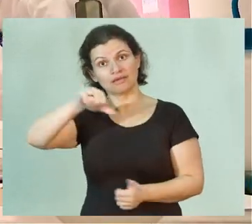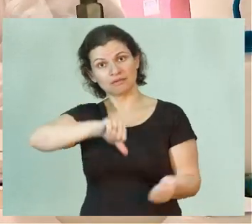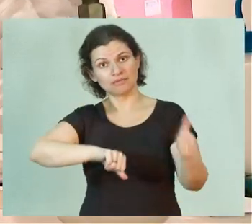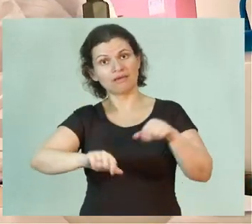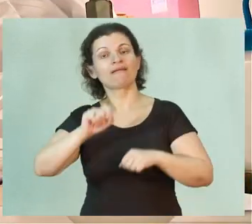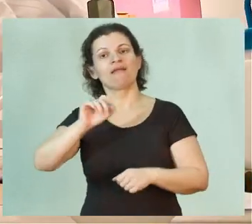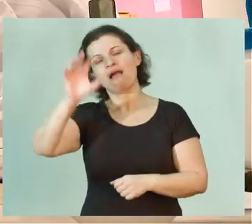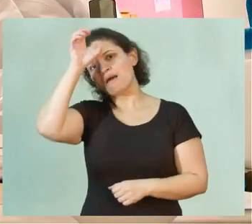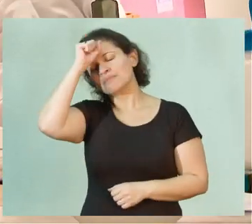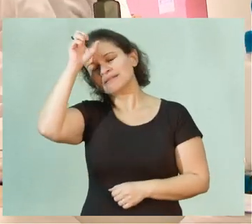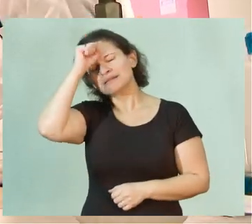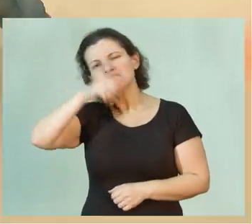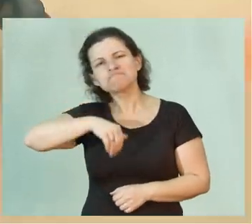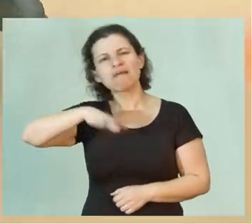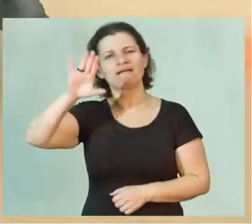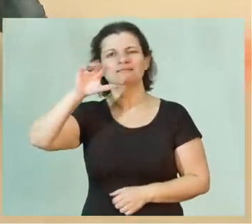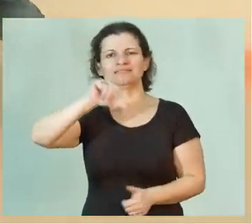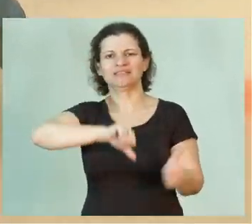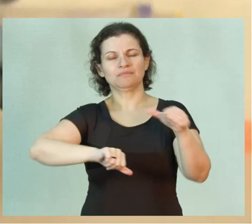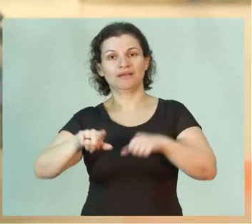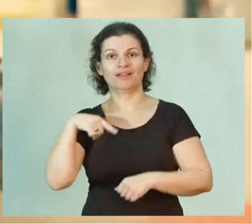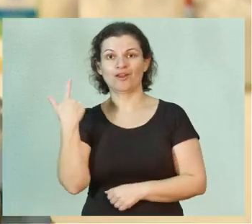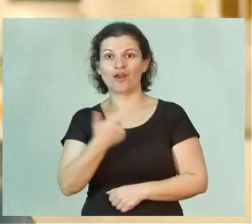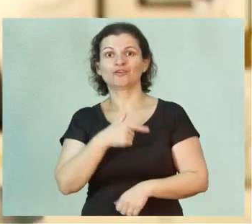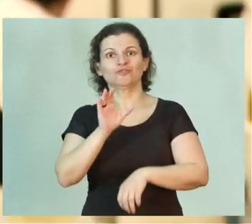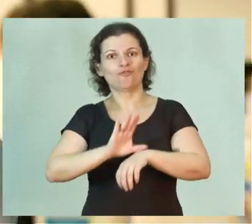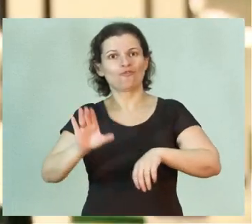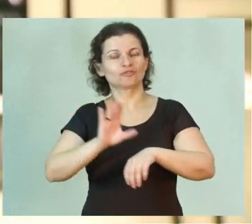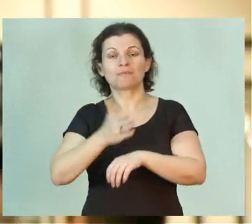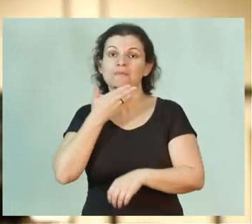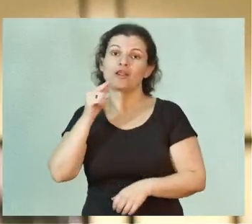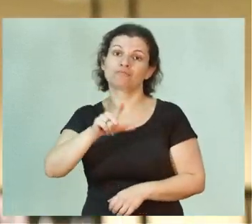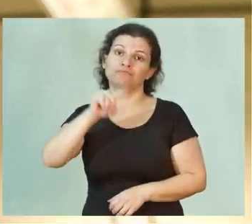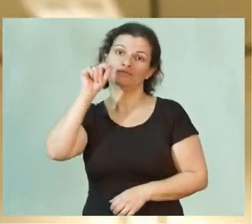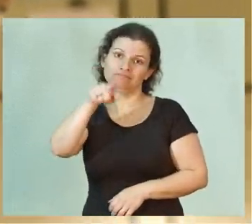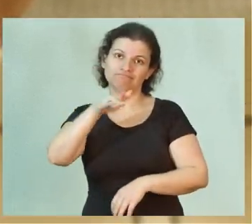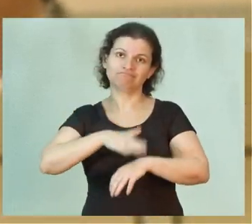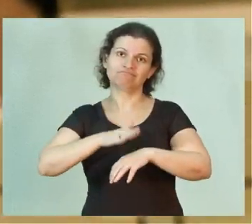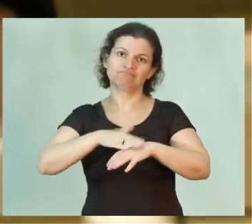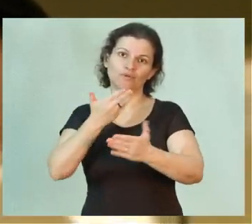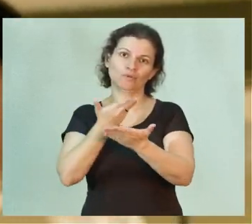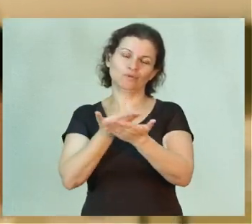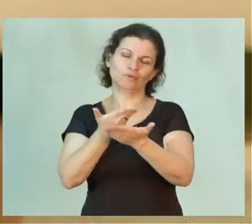para quem vai aprender a gostar mais ainda de química, o nosso curso é a melhor opção para ser feito.